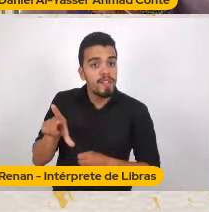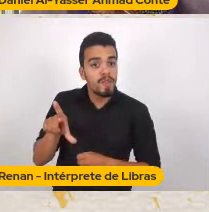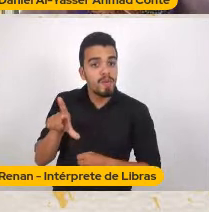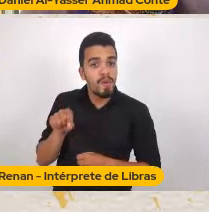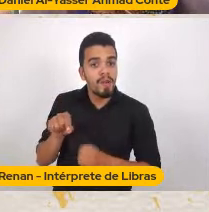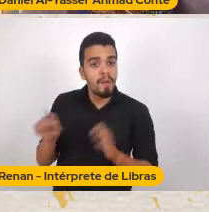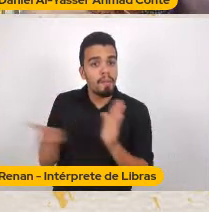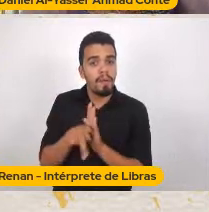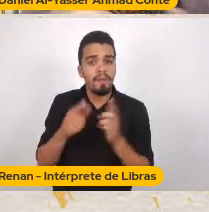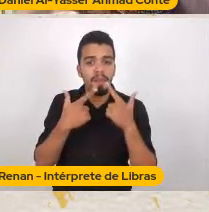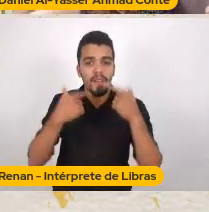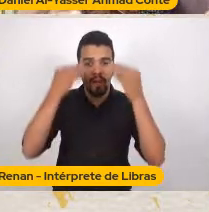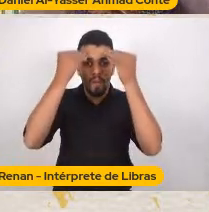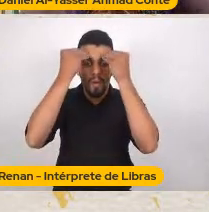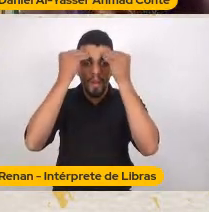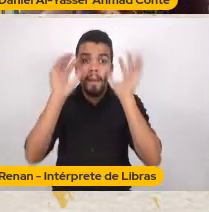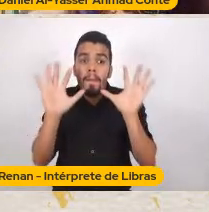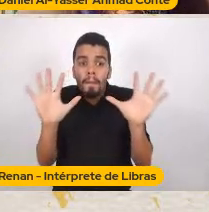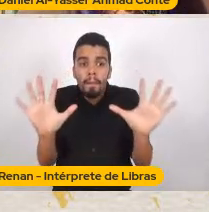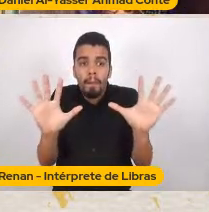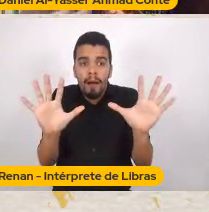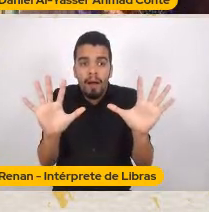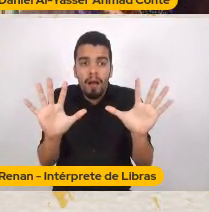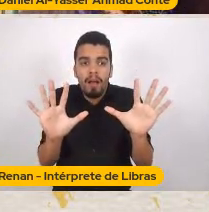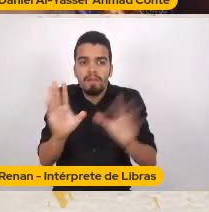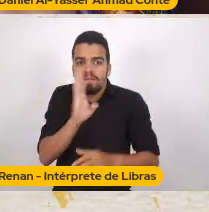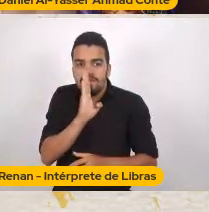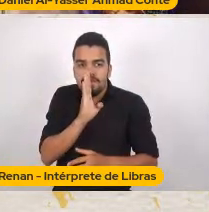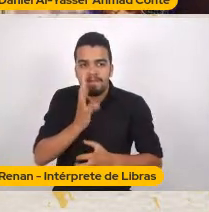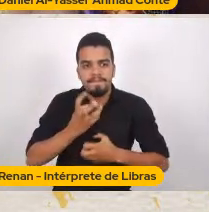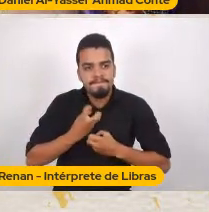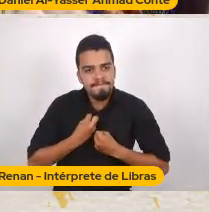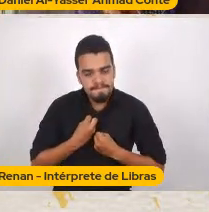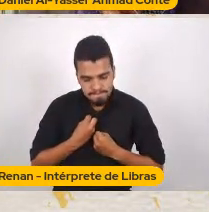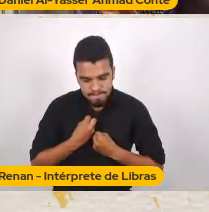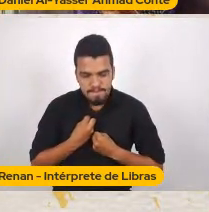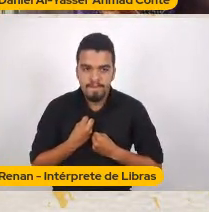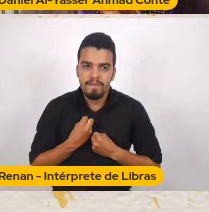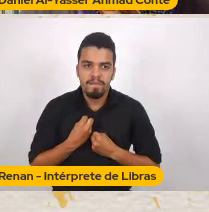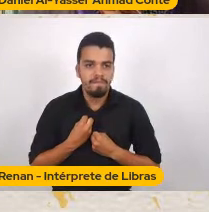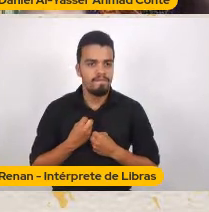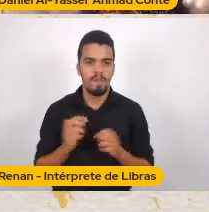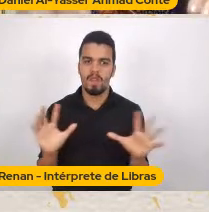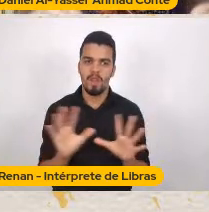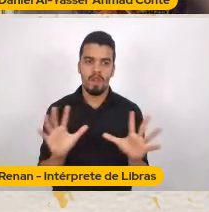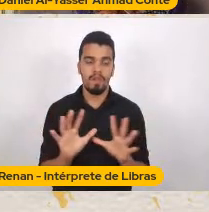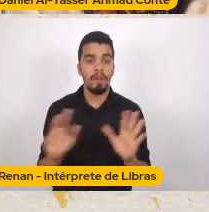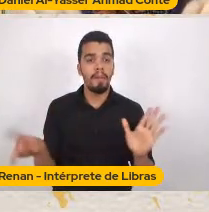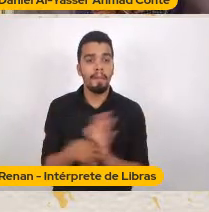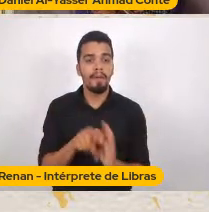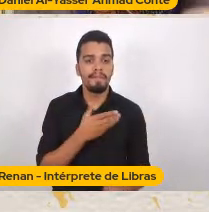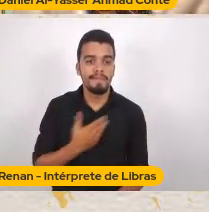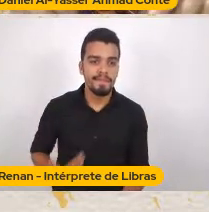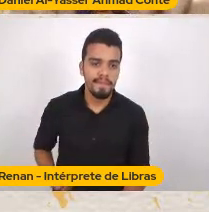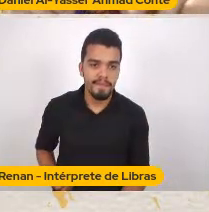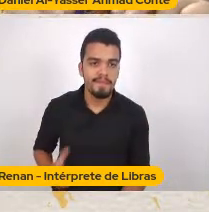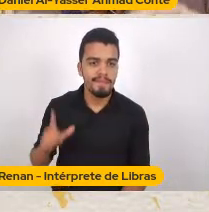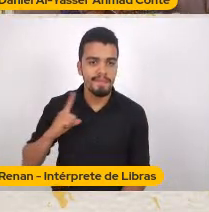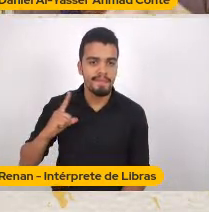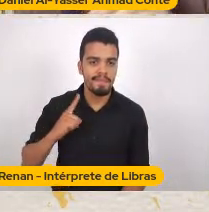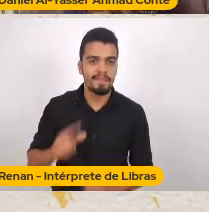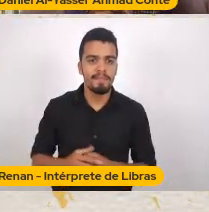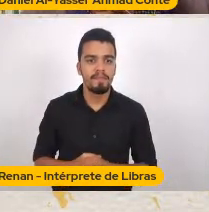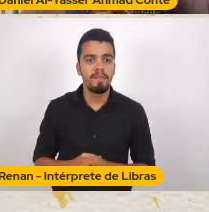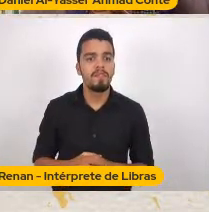calamento O calamento Não O calamento Ele é operado Pelo Estado E como nós Brasileiros Estamos